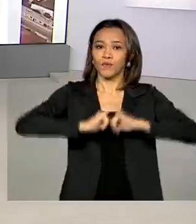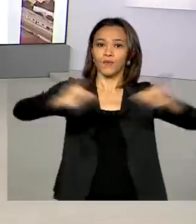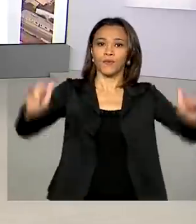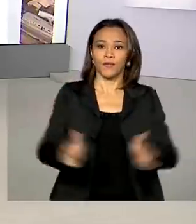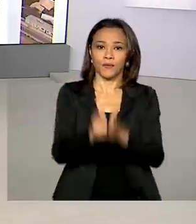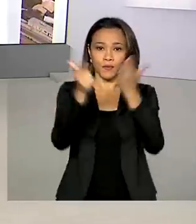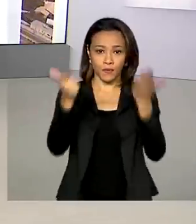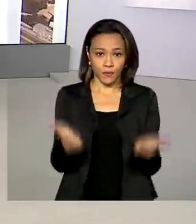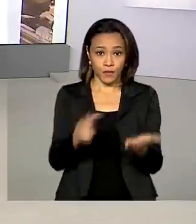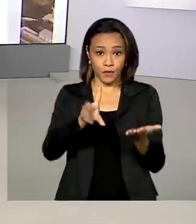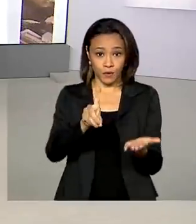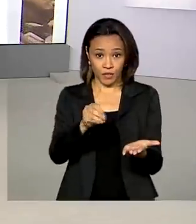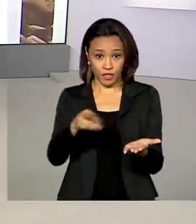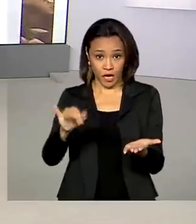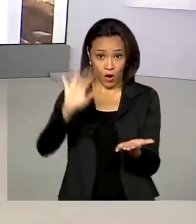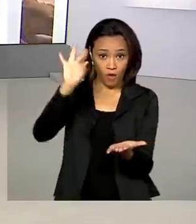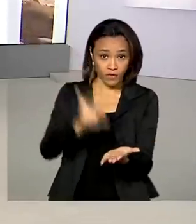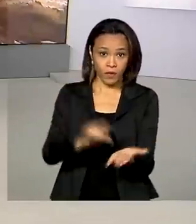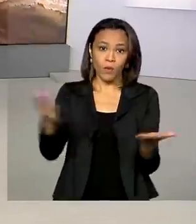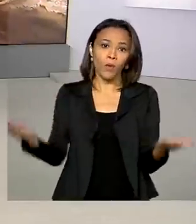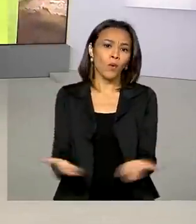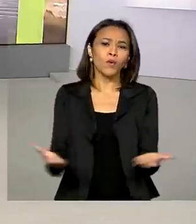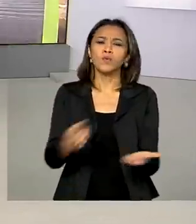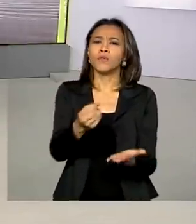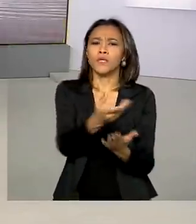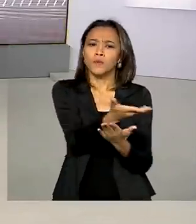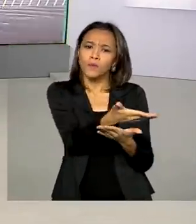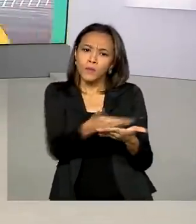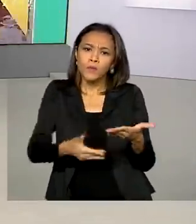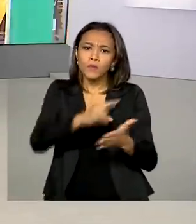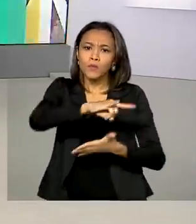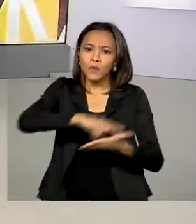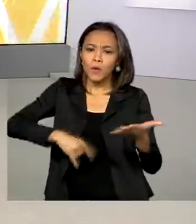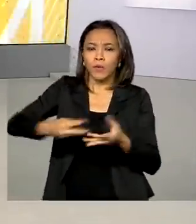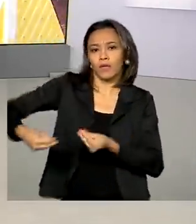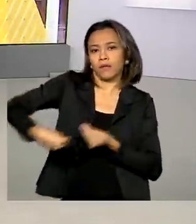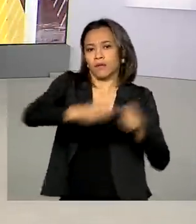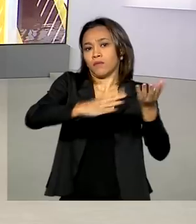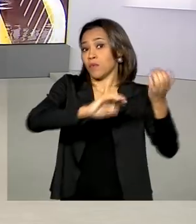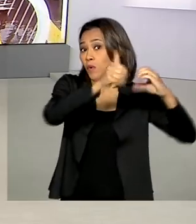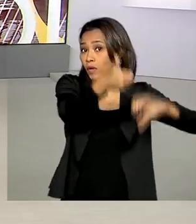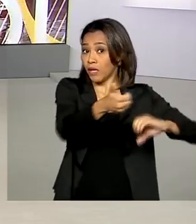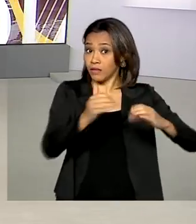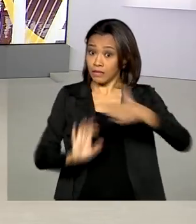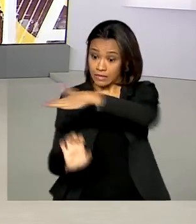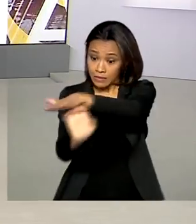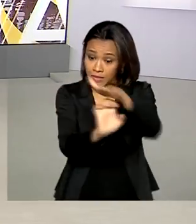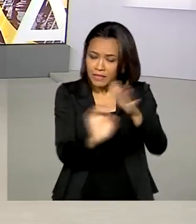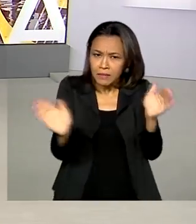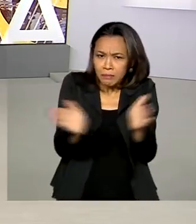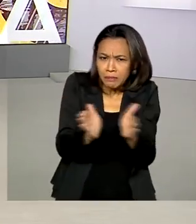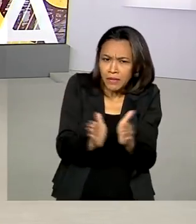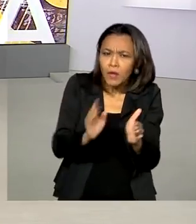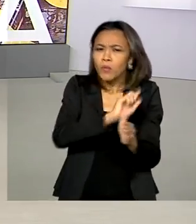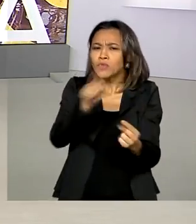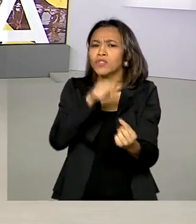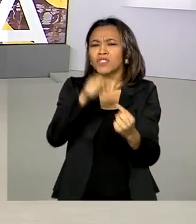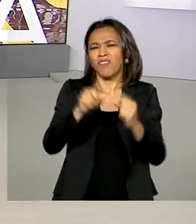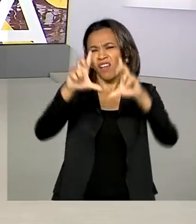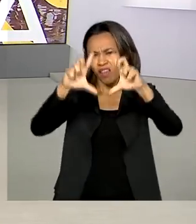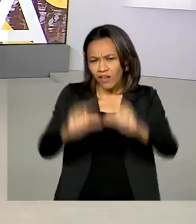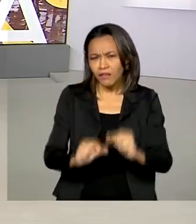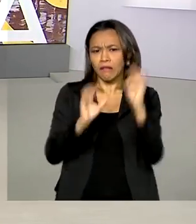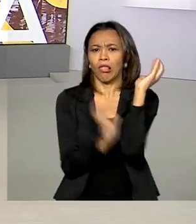Oficial de hoje o encaminhamento do marco legal das startups ao Congresso Nacional. O objetivo é reduzir a burocracia e